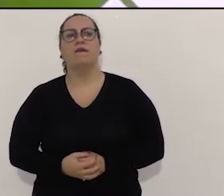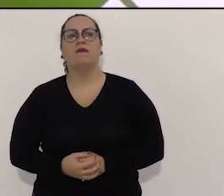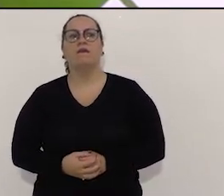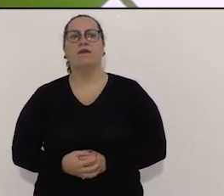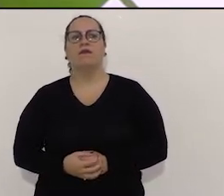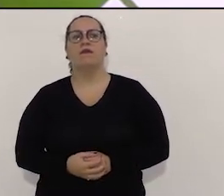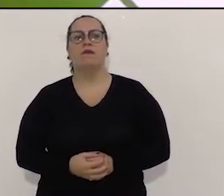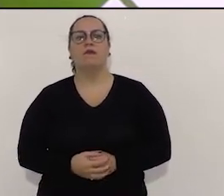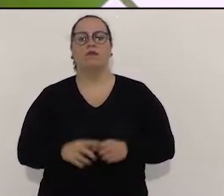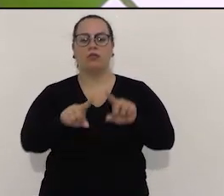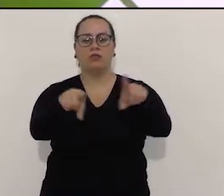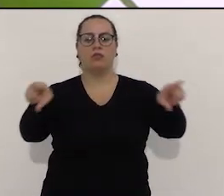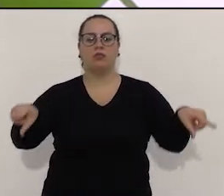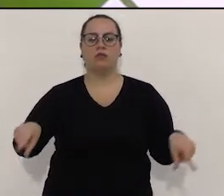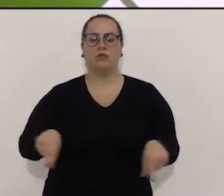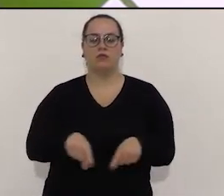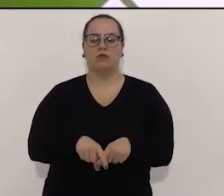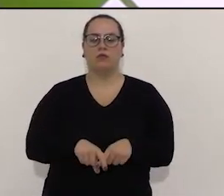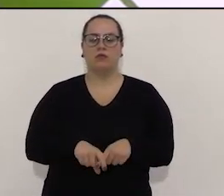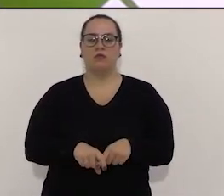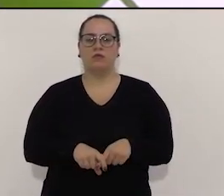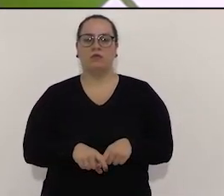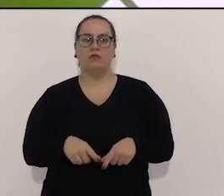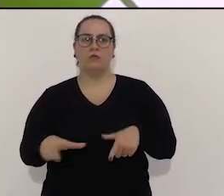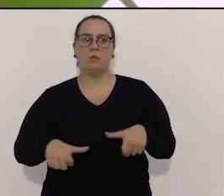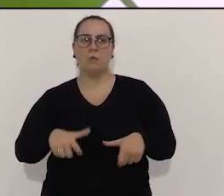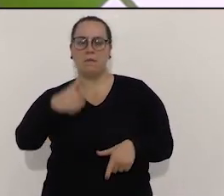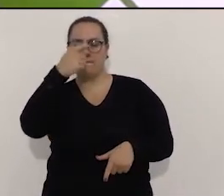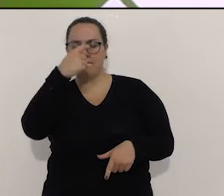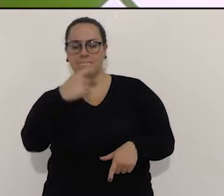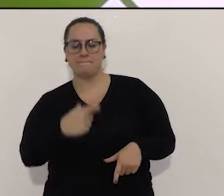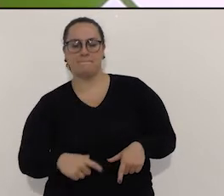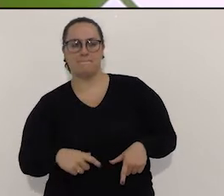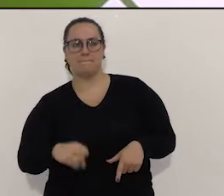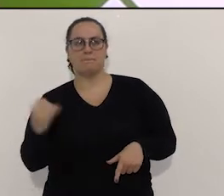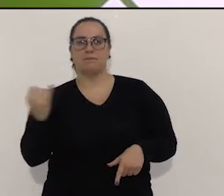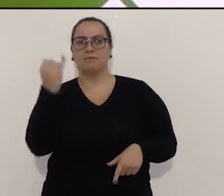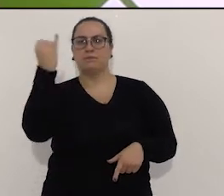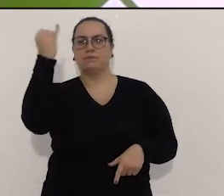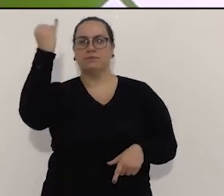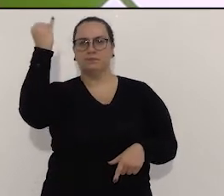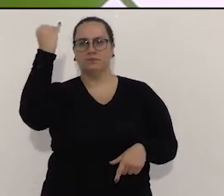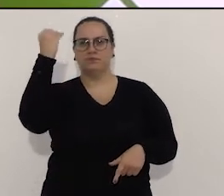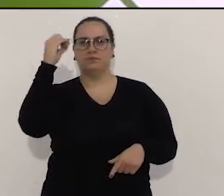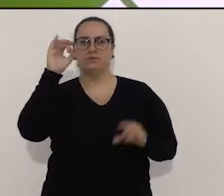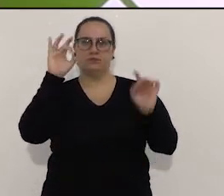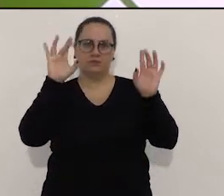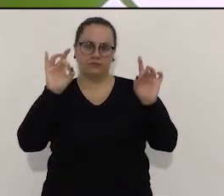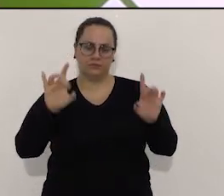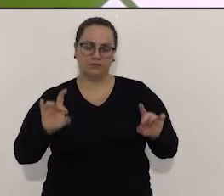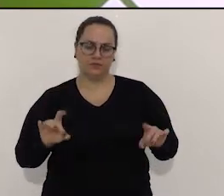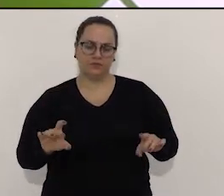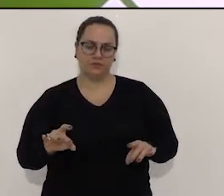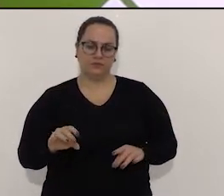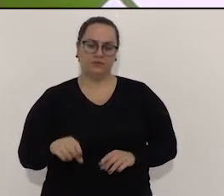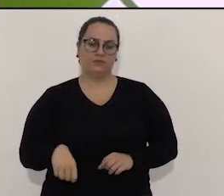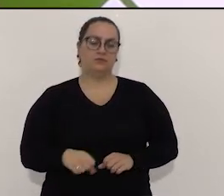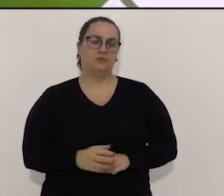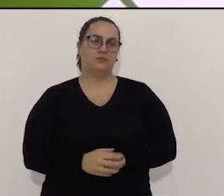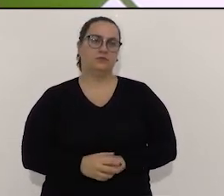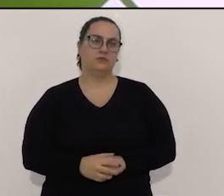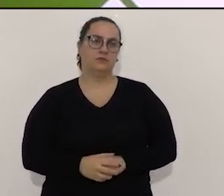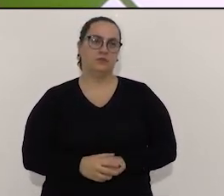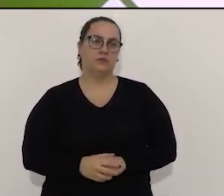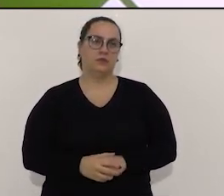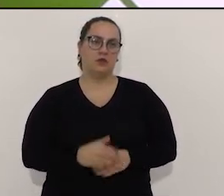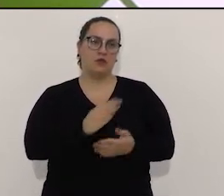garagem. A gente quer fazer um trabalho mais humano com eles. Com certeza, valorizá-los será a nossa perspectiva e cumprir o plano de carreira.